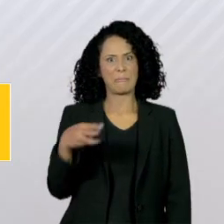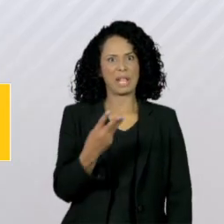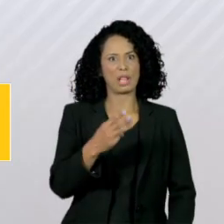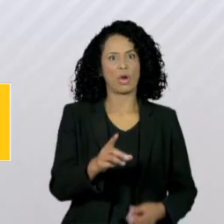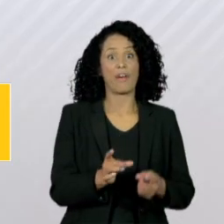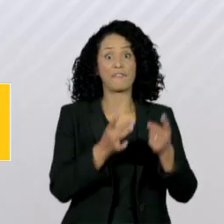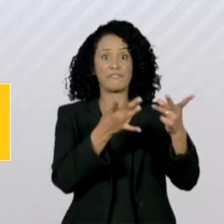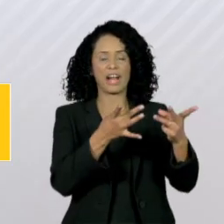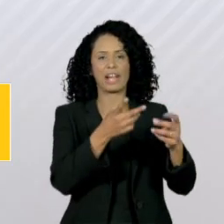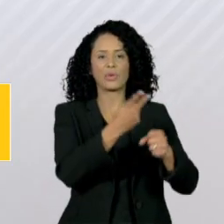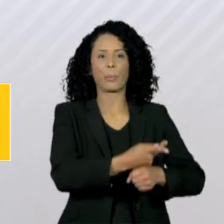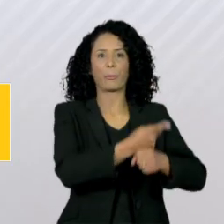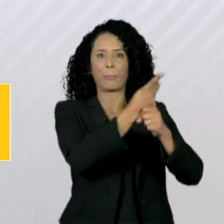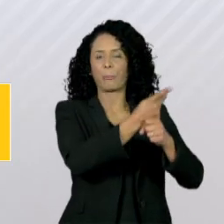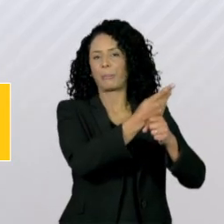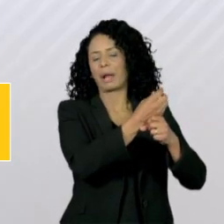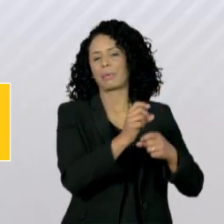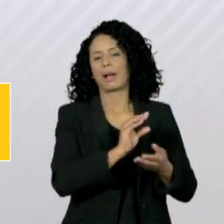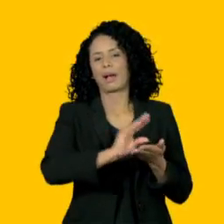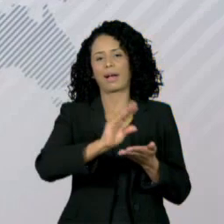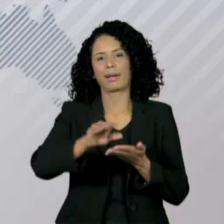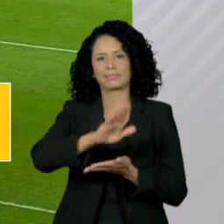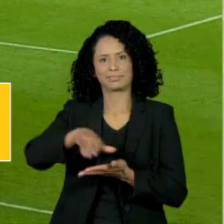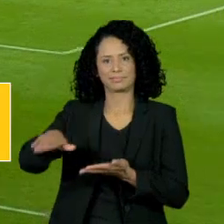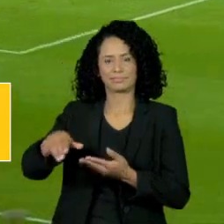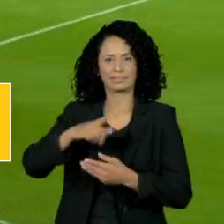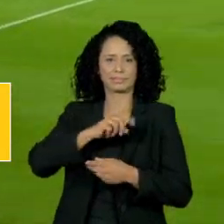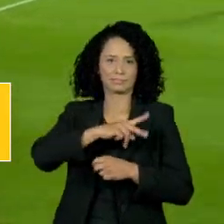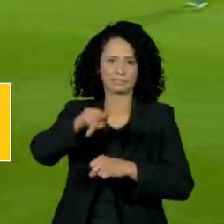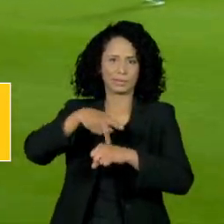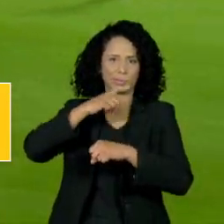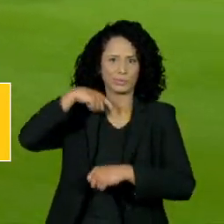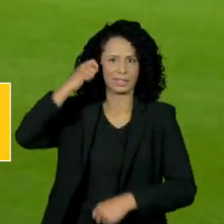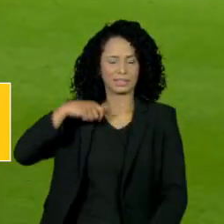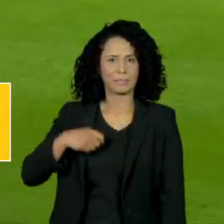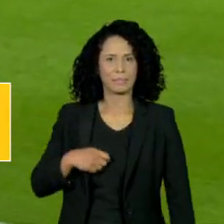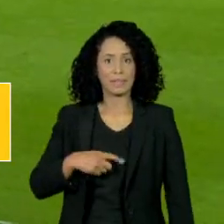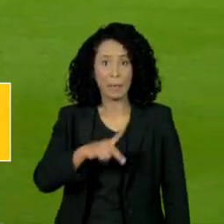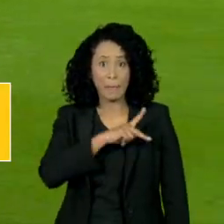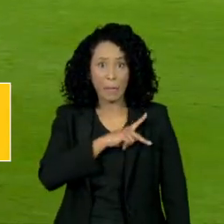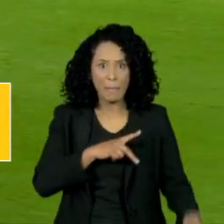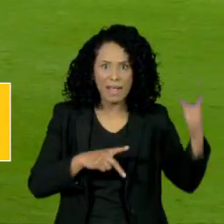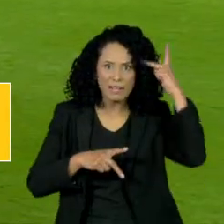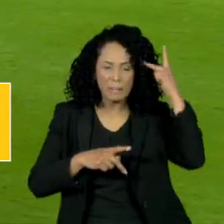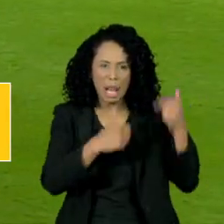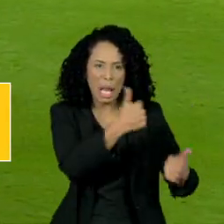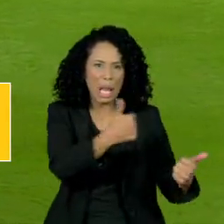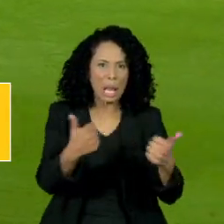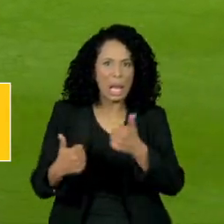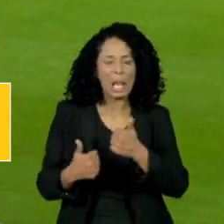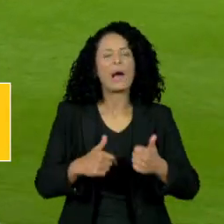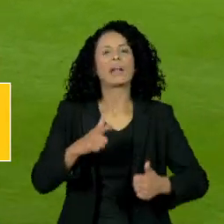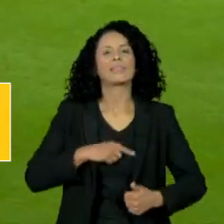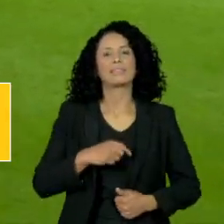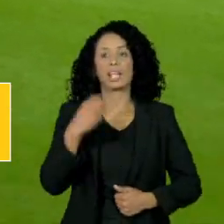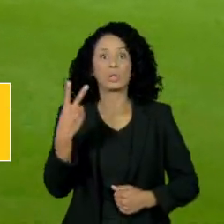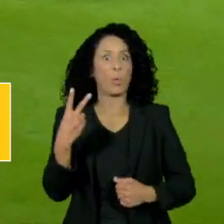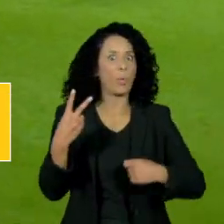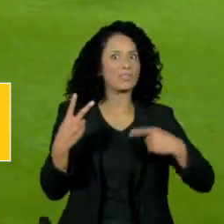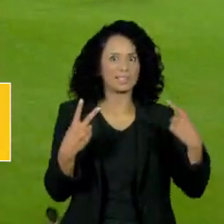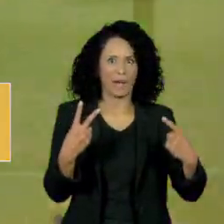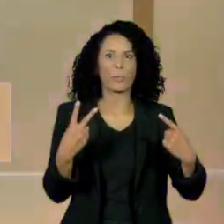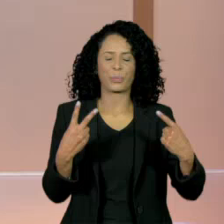dólares para ajudar crianças na Ucrânia. Palmeiras vira sobre o São Paulo e vence o clássico por 2 a 1 em pleno Morumbi.